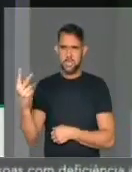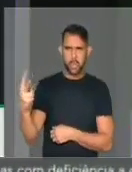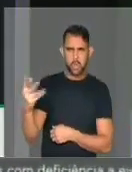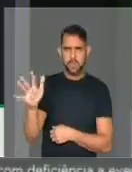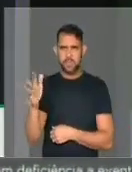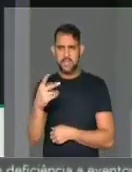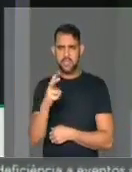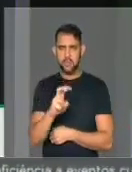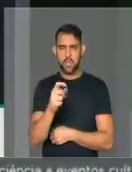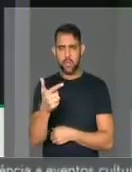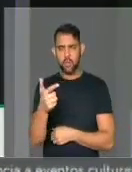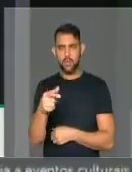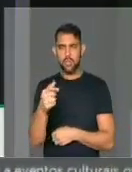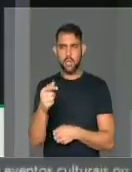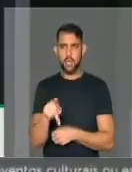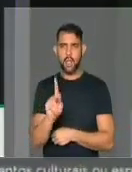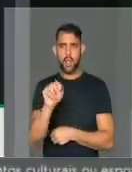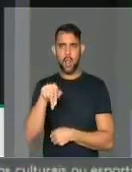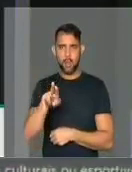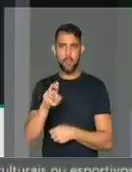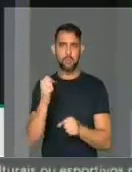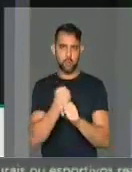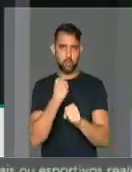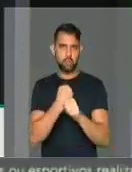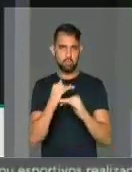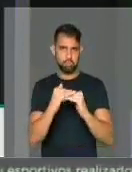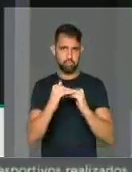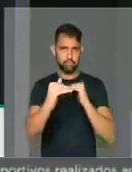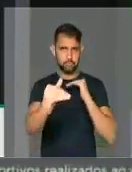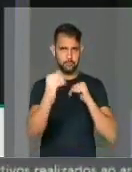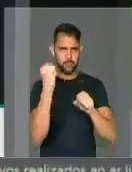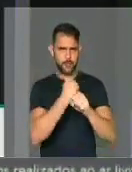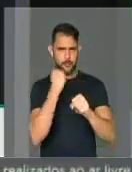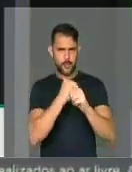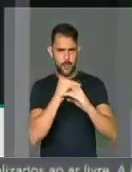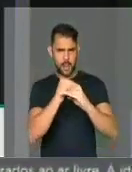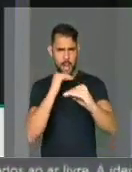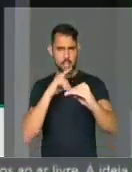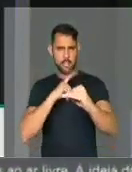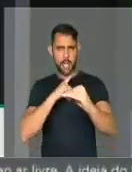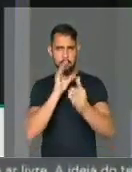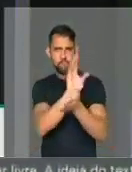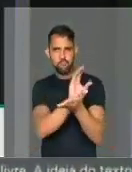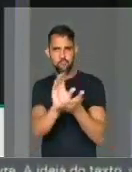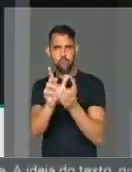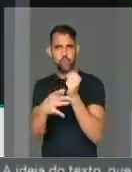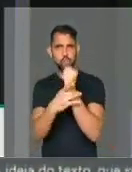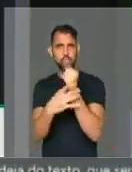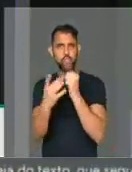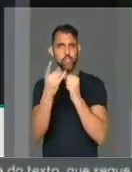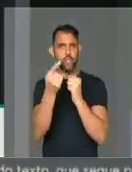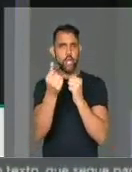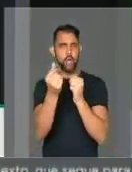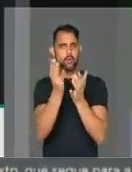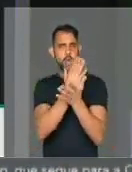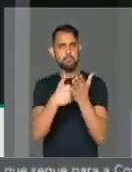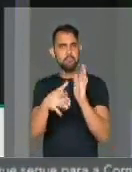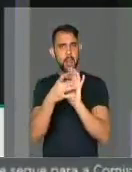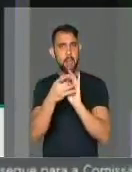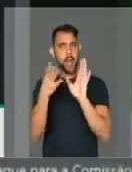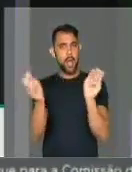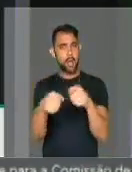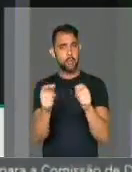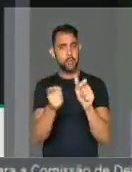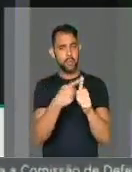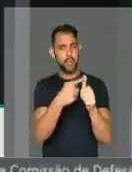total de 52 quilômetros. Desse total de 52 quilômetros, já tem recursos garantidos para o primeiro trecho,